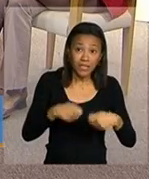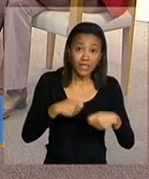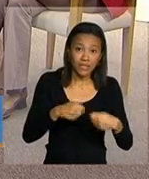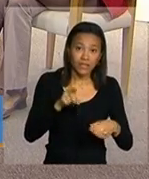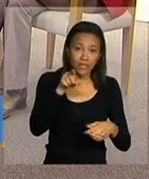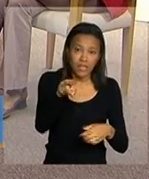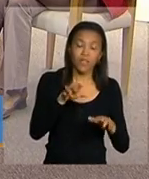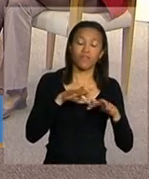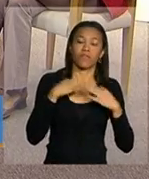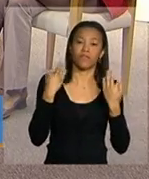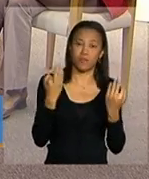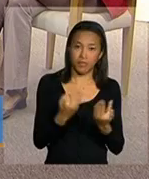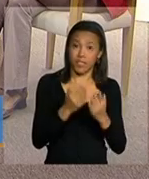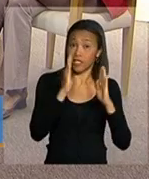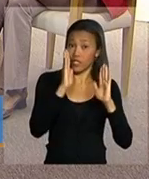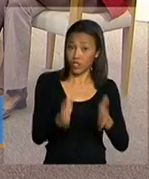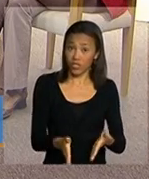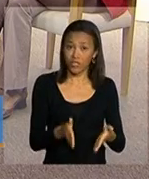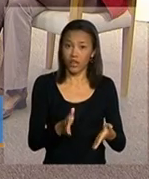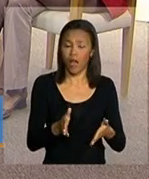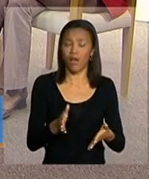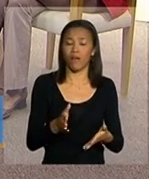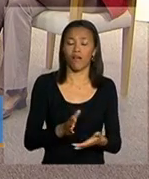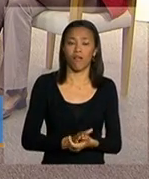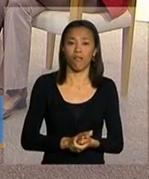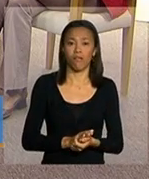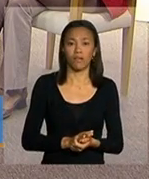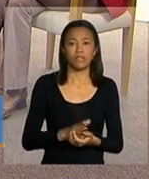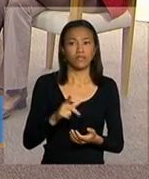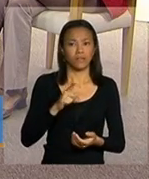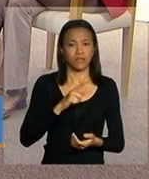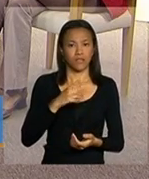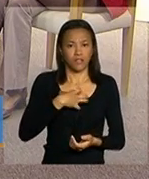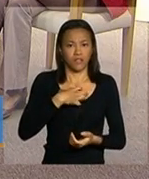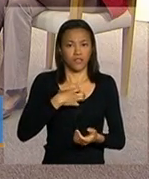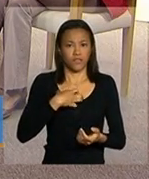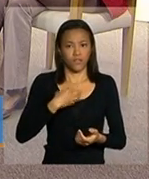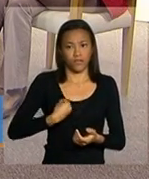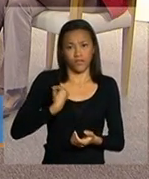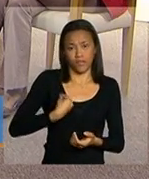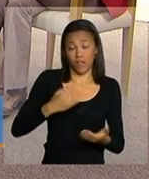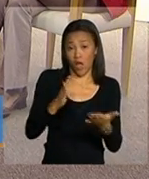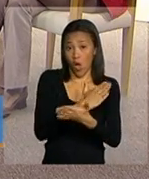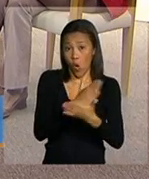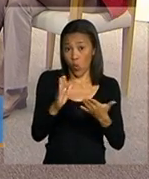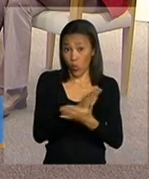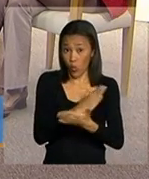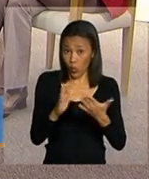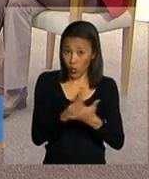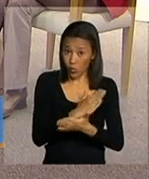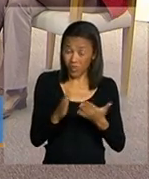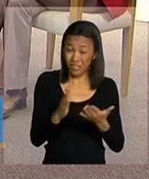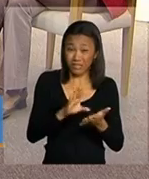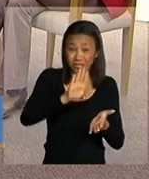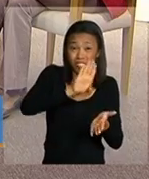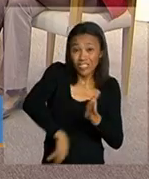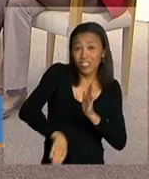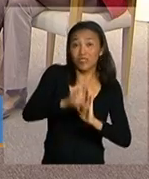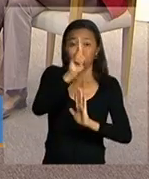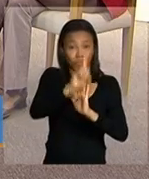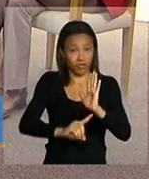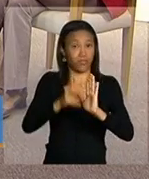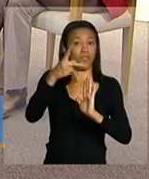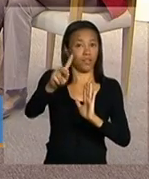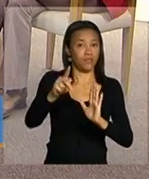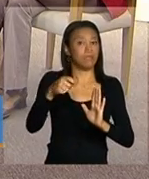essa família já esteja vivenciando alguma situação de violação de direito ela